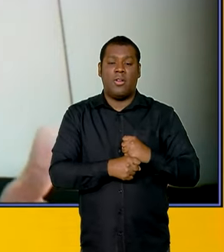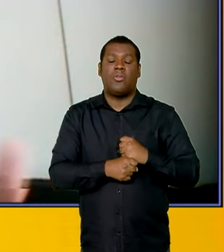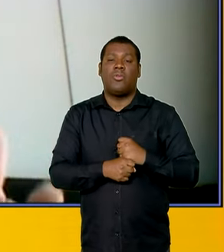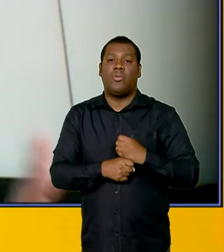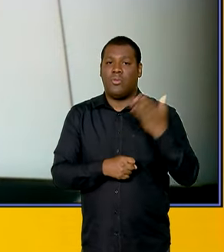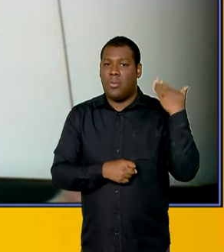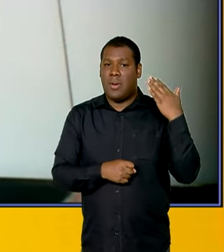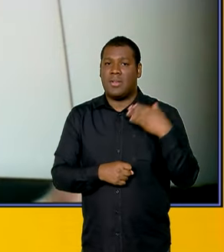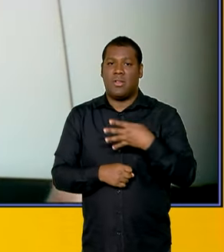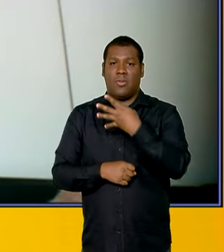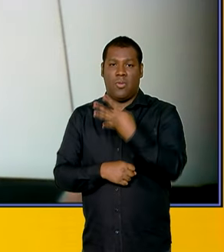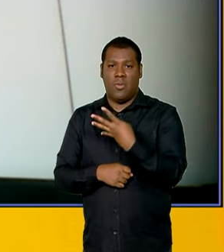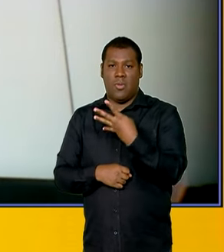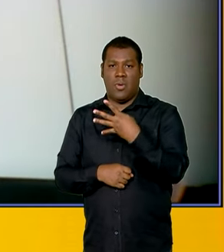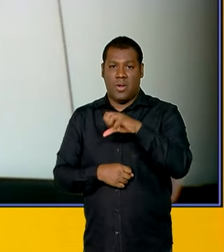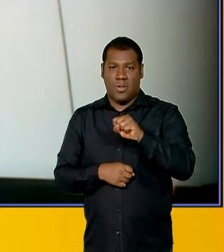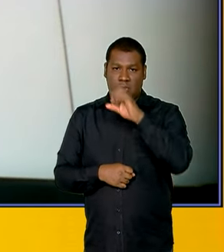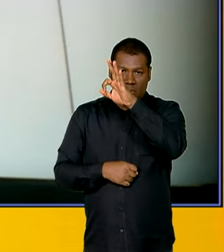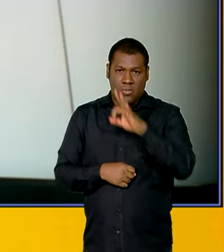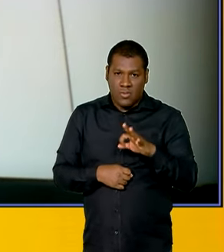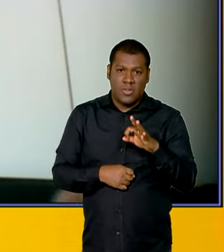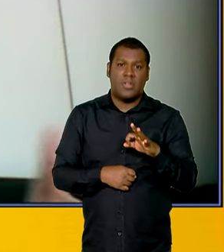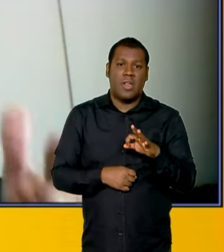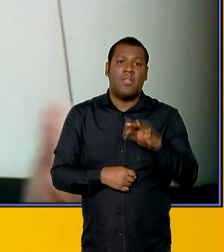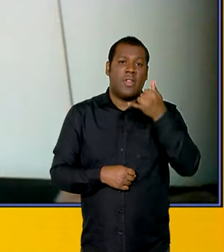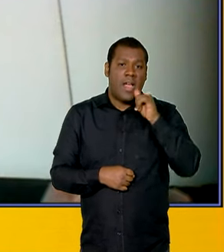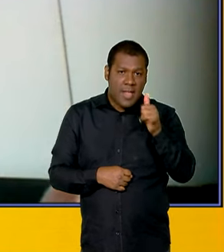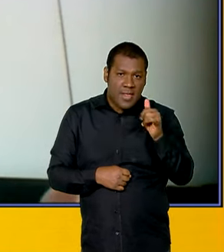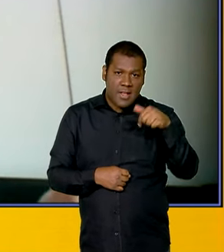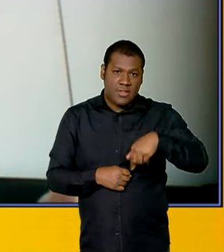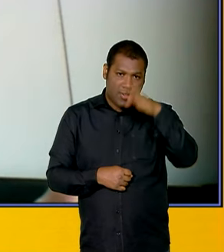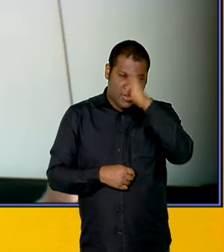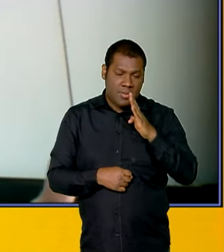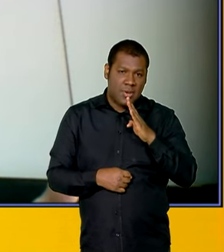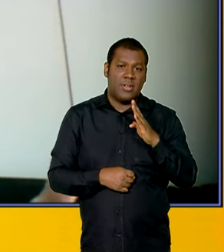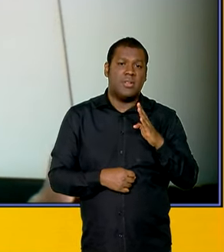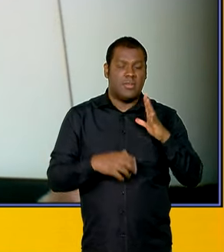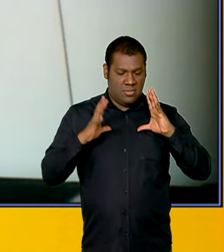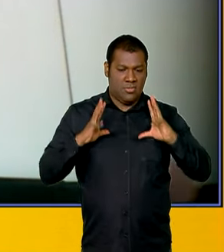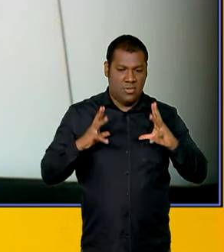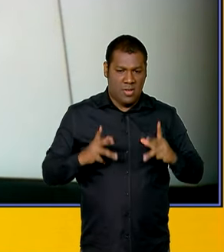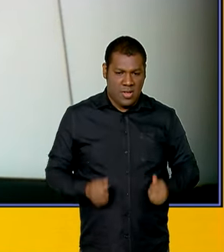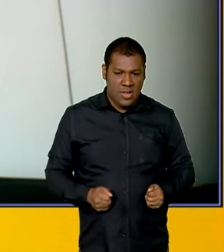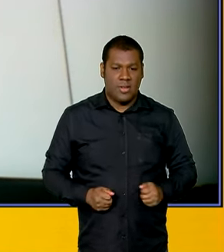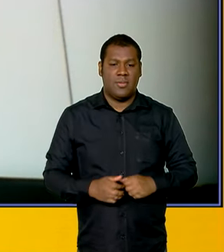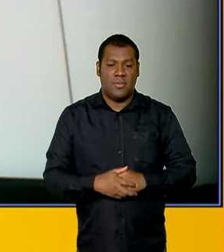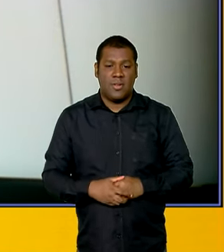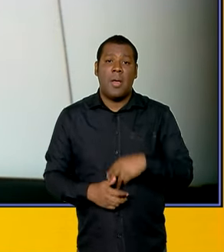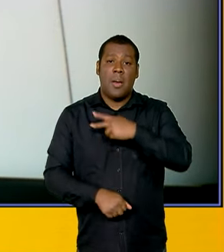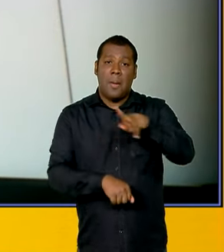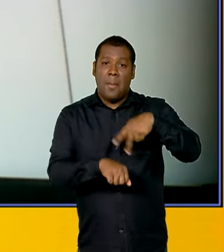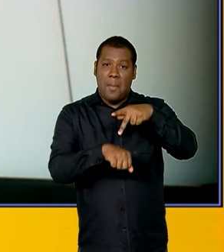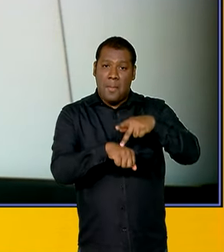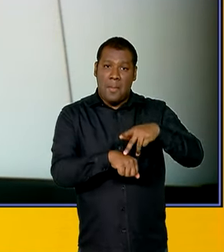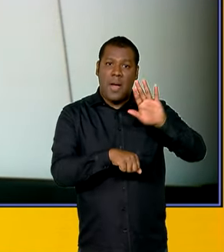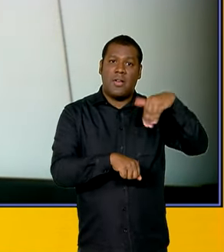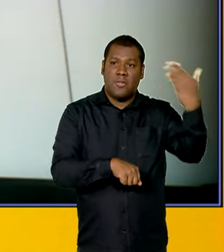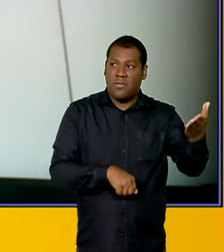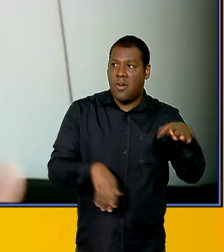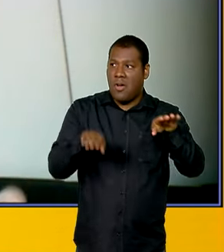,6% da matriz energética foi limpa. Isso é quatro vezes o que a média dos países da OCDE,